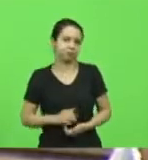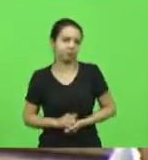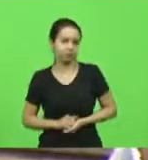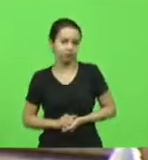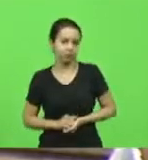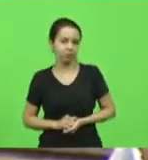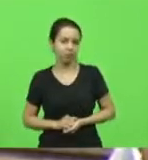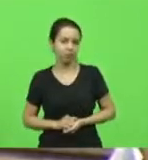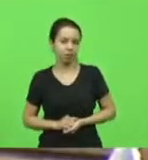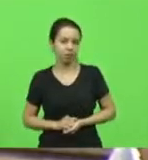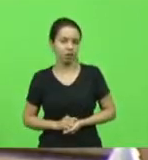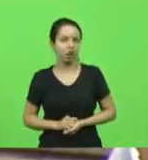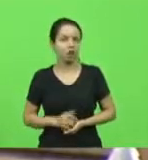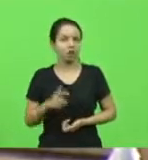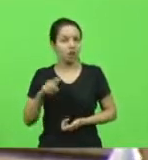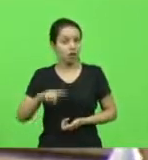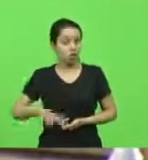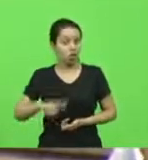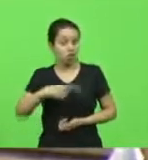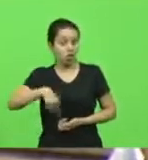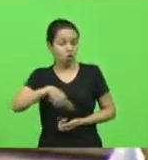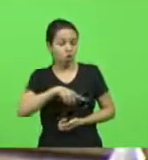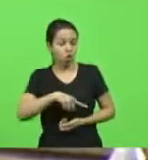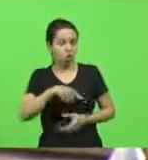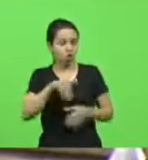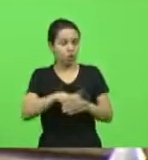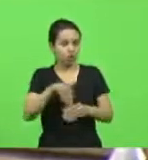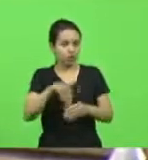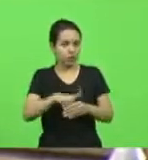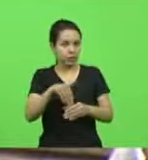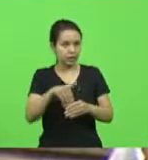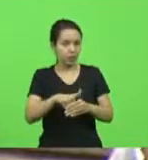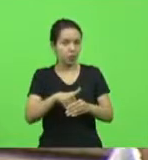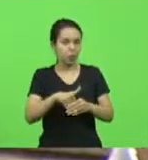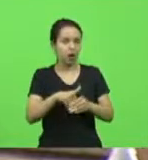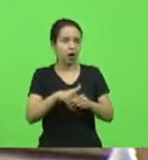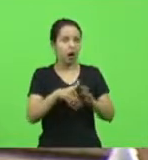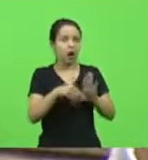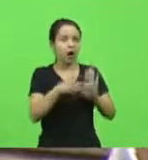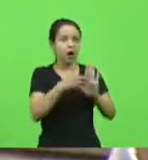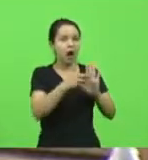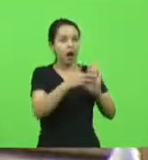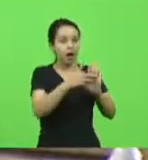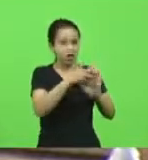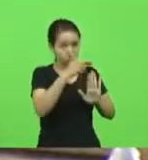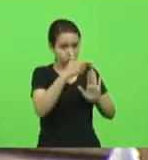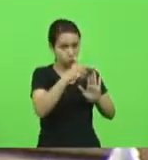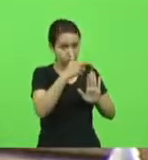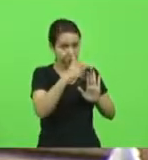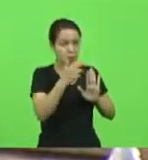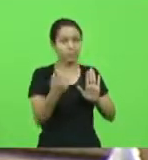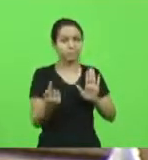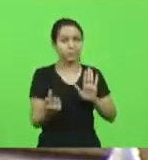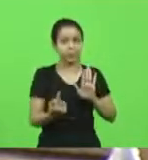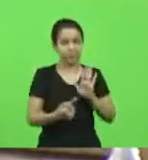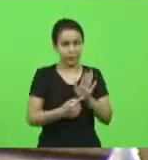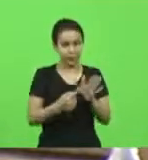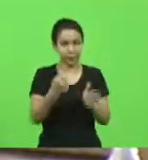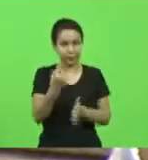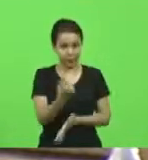E quando nós votamos a resolução primeira, assim como falou o deputado Kennedy Nunes,